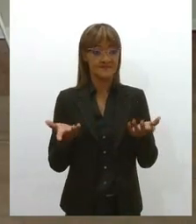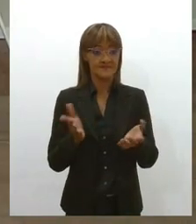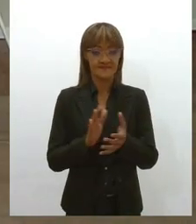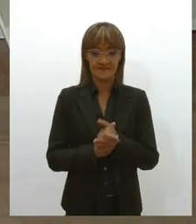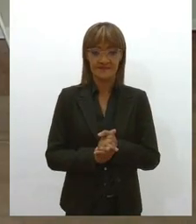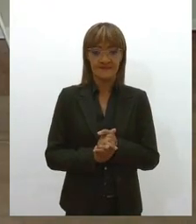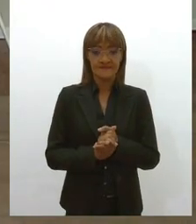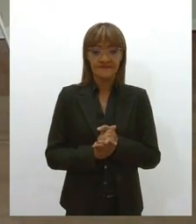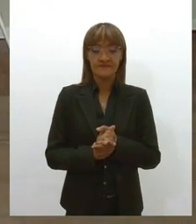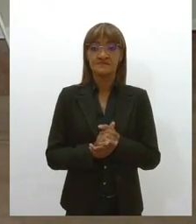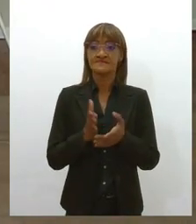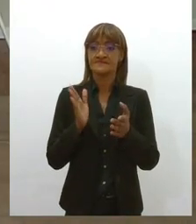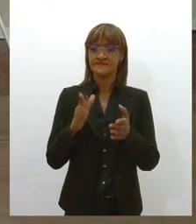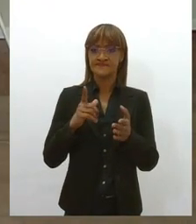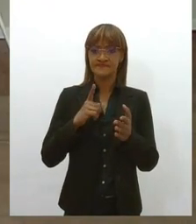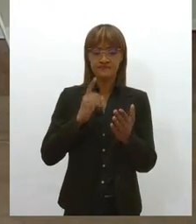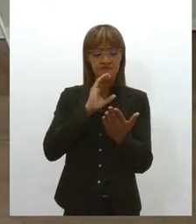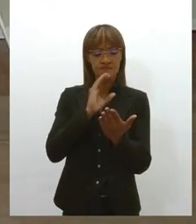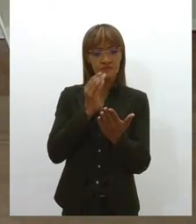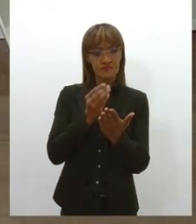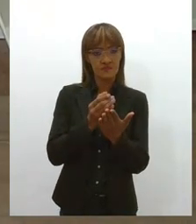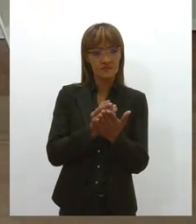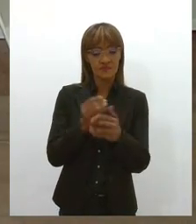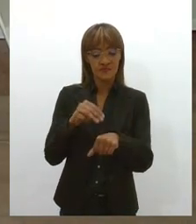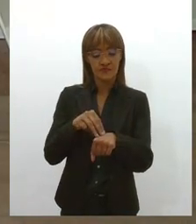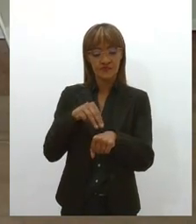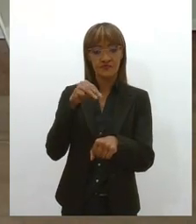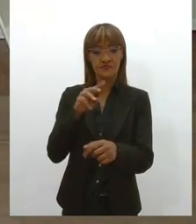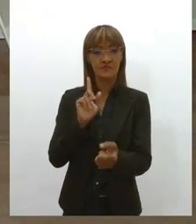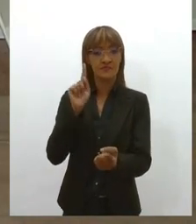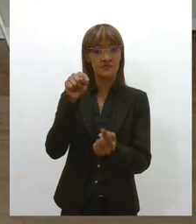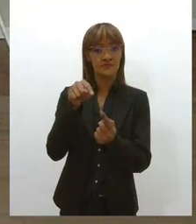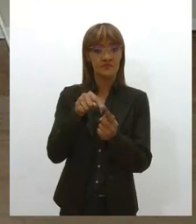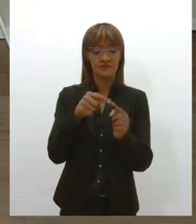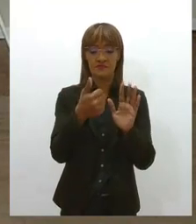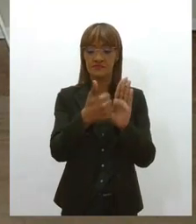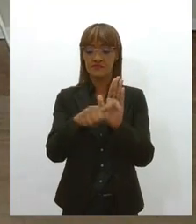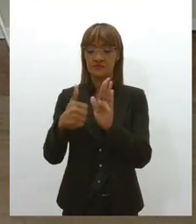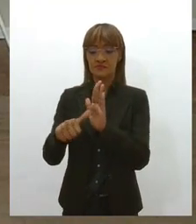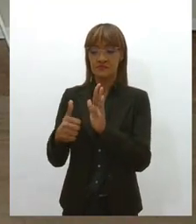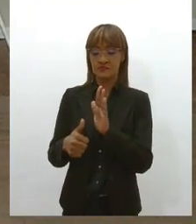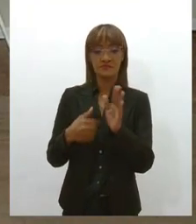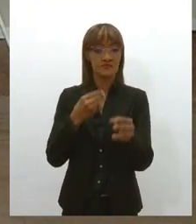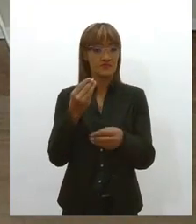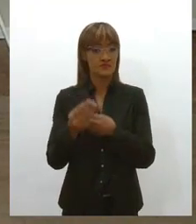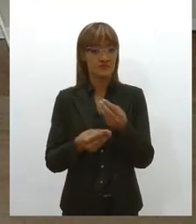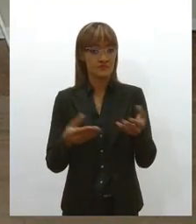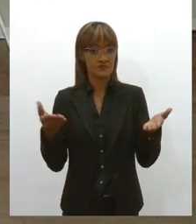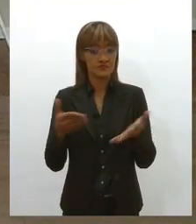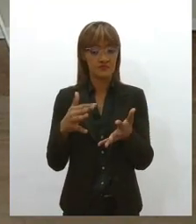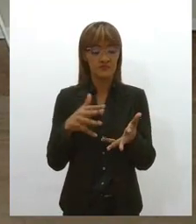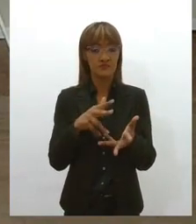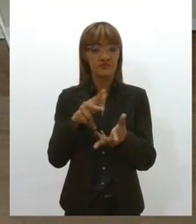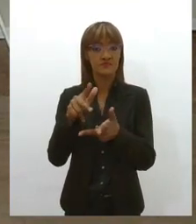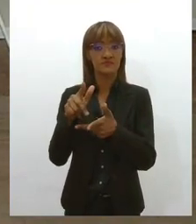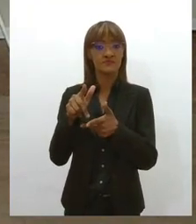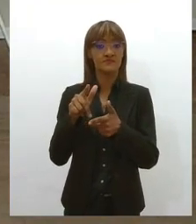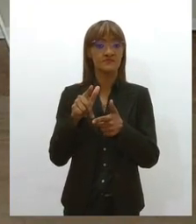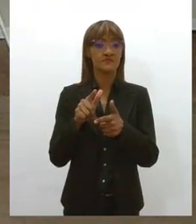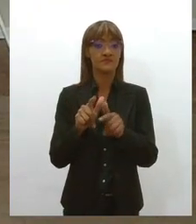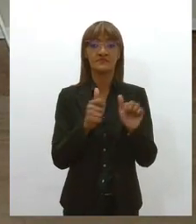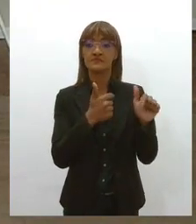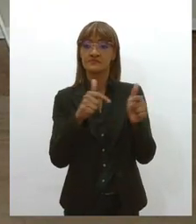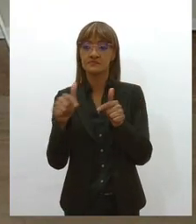Uma dissertação de mestrado teve o objetivo de avaliar a configuração atual do mundo do trabalho, as conquistas